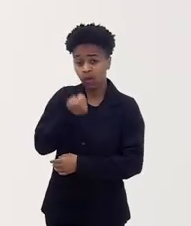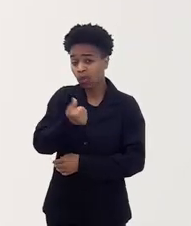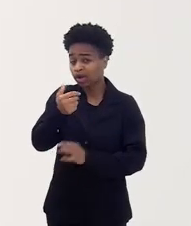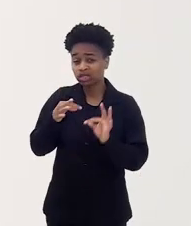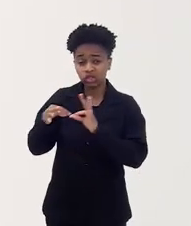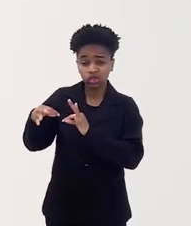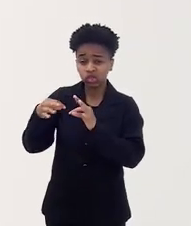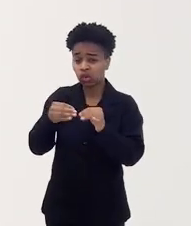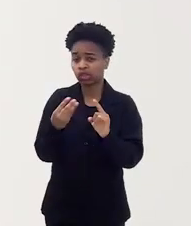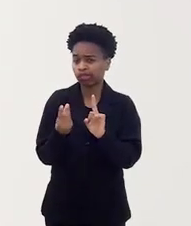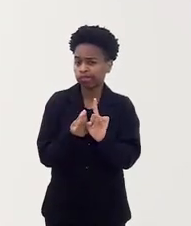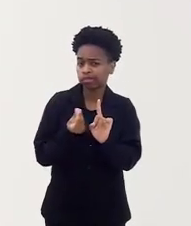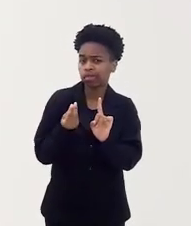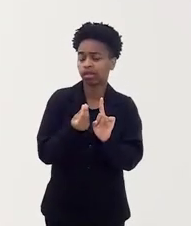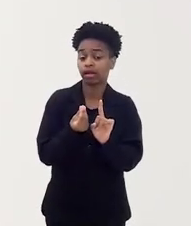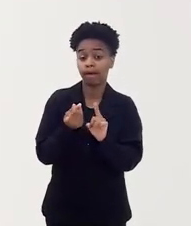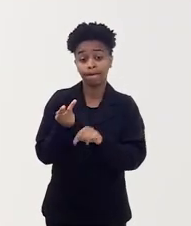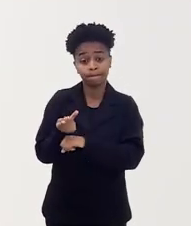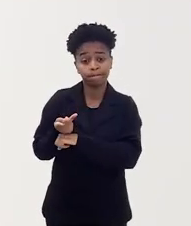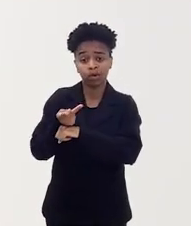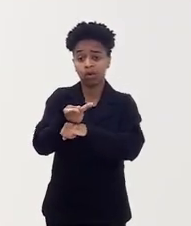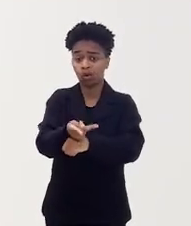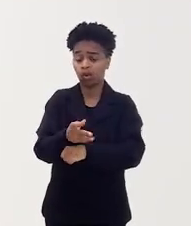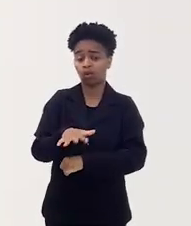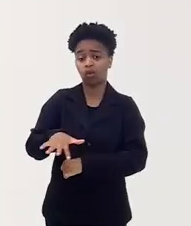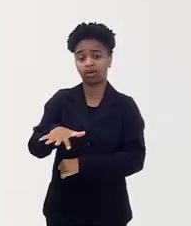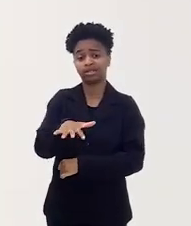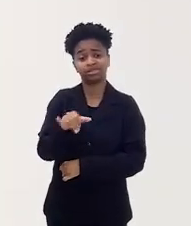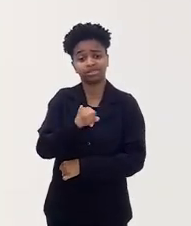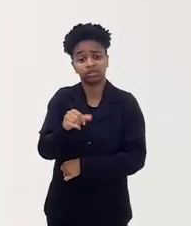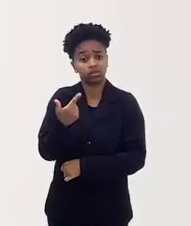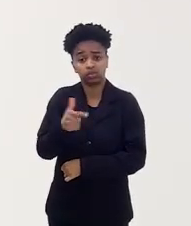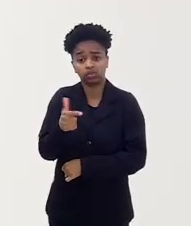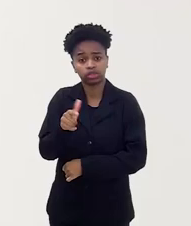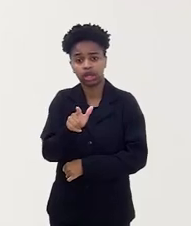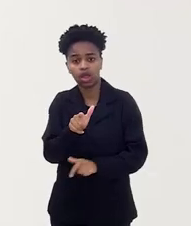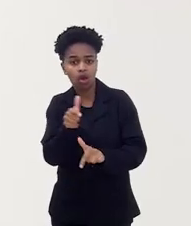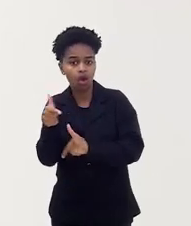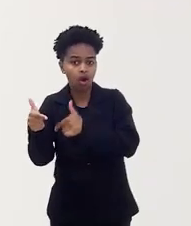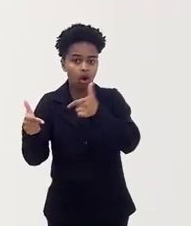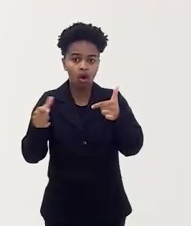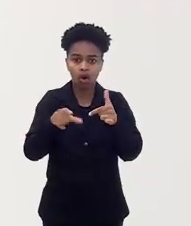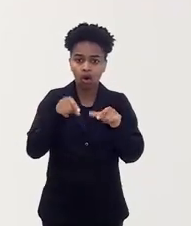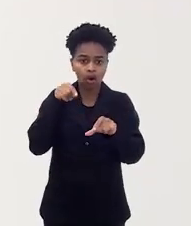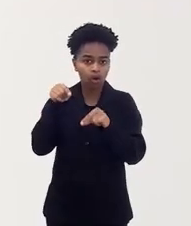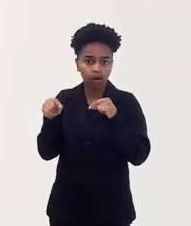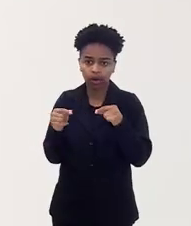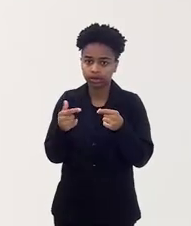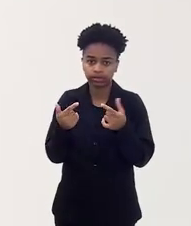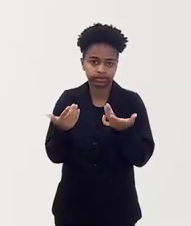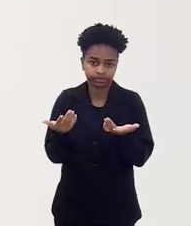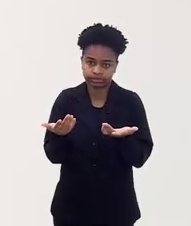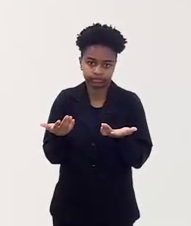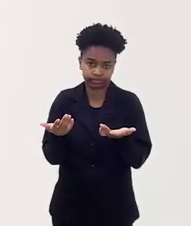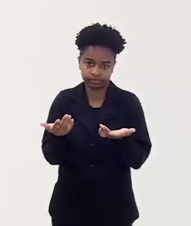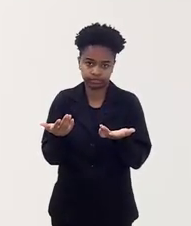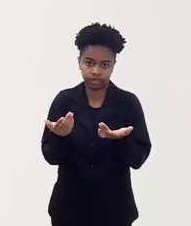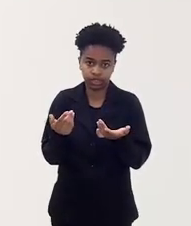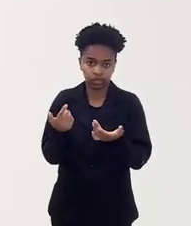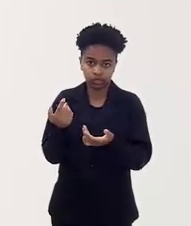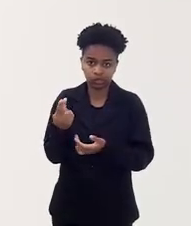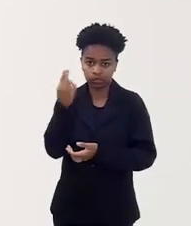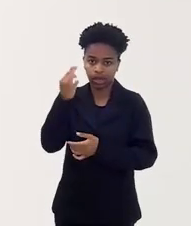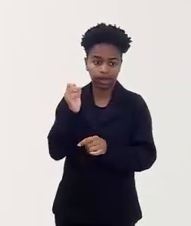em situação de vulnerabilidade que procuram esse mercado quando não tem mais outras opções